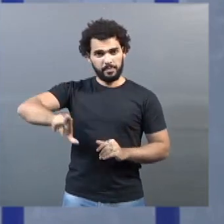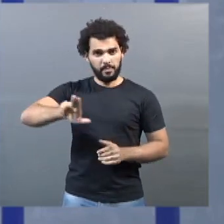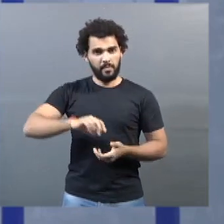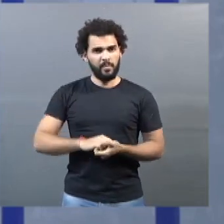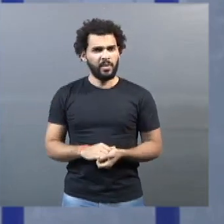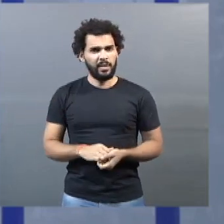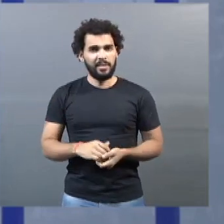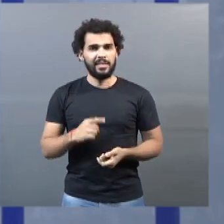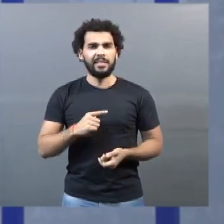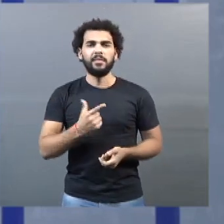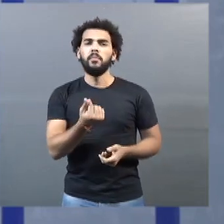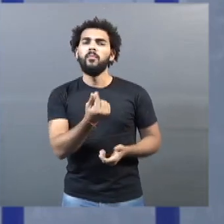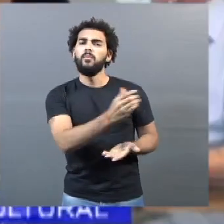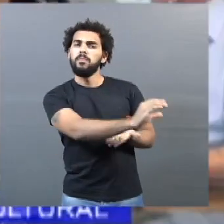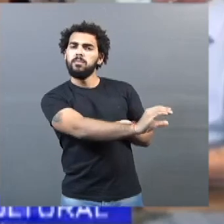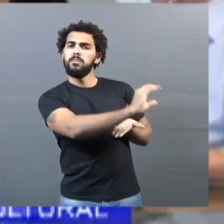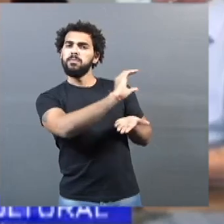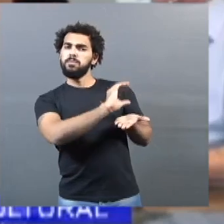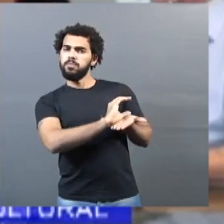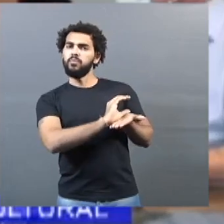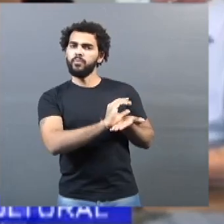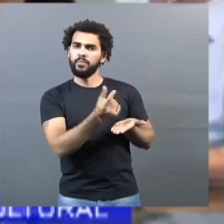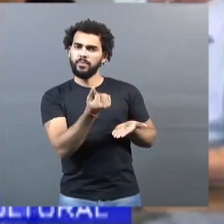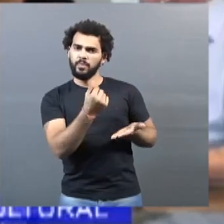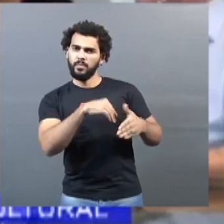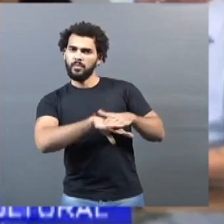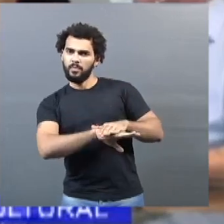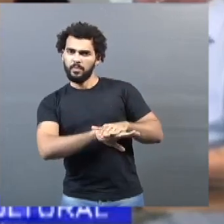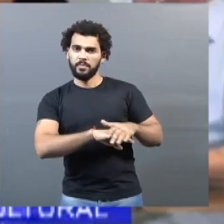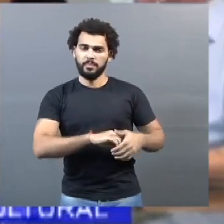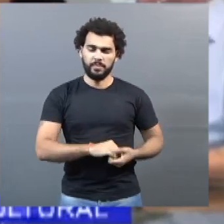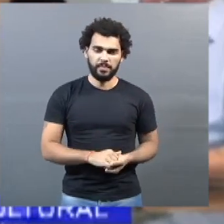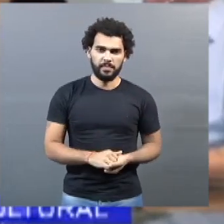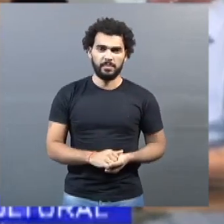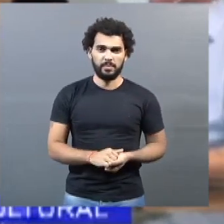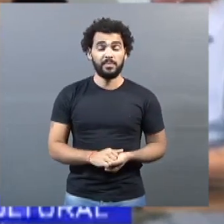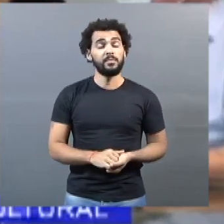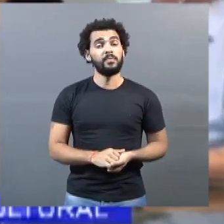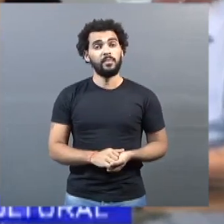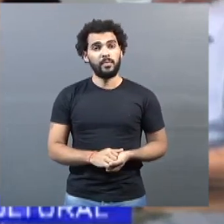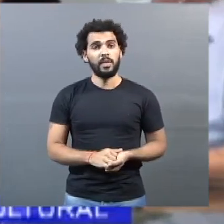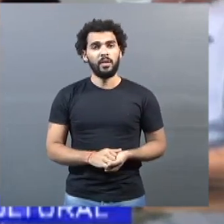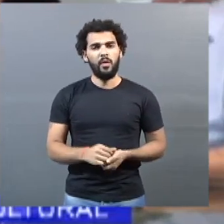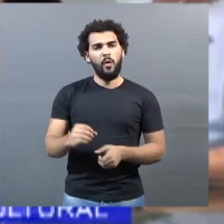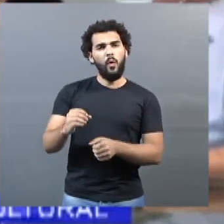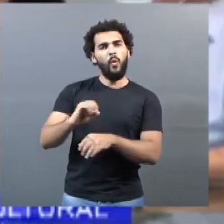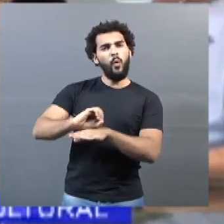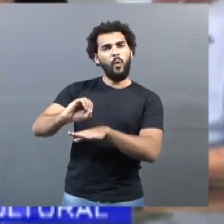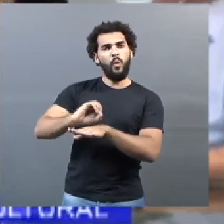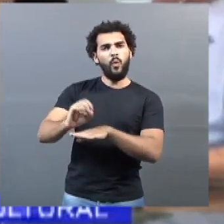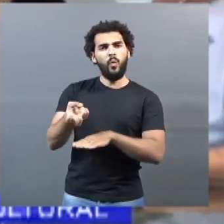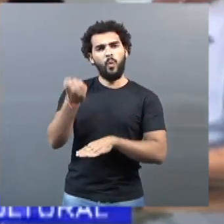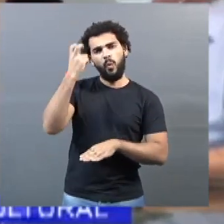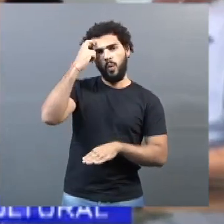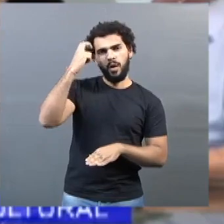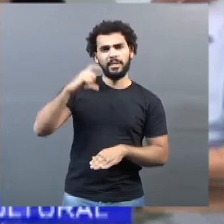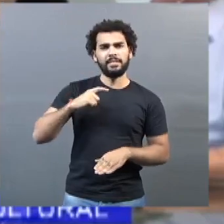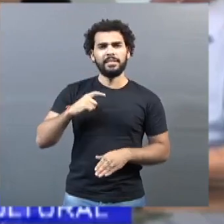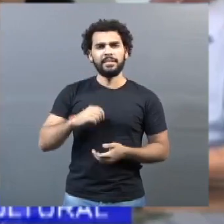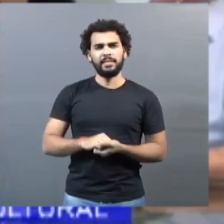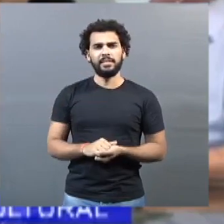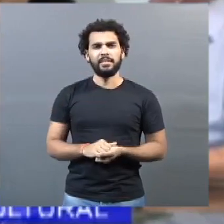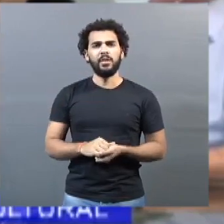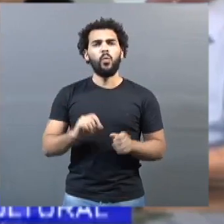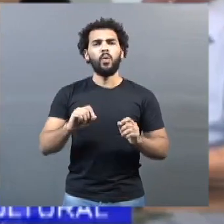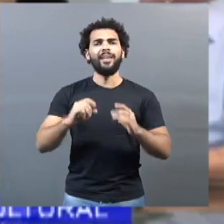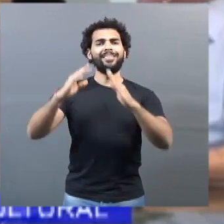do Fundo Municipal de Cultura. A oficina cultural recebeu, são quatro blocos de